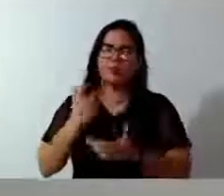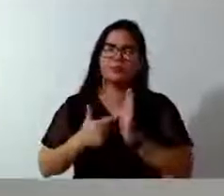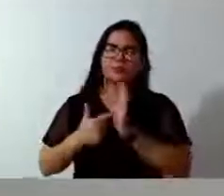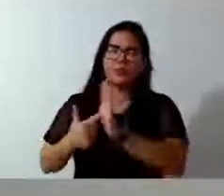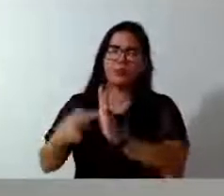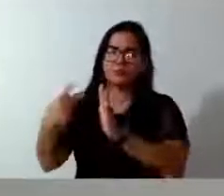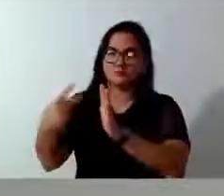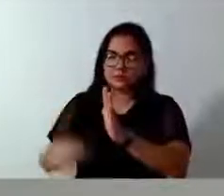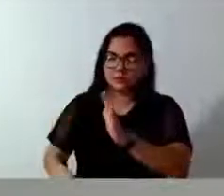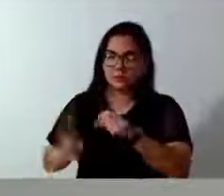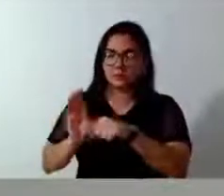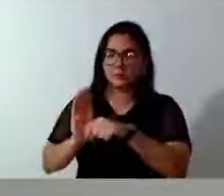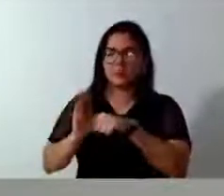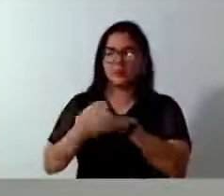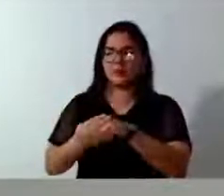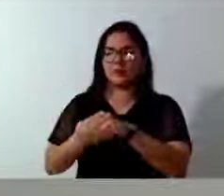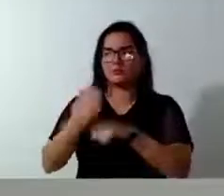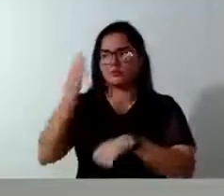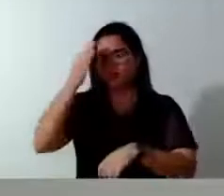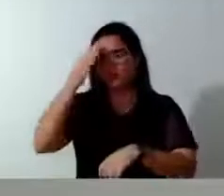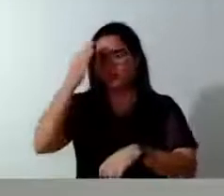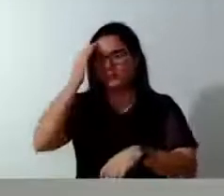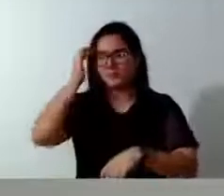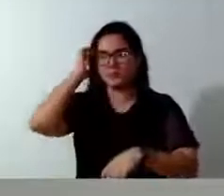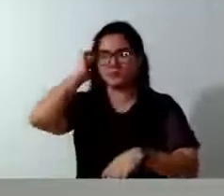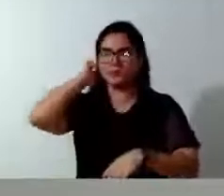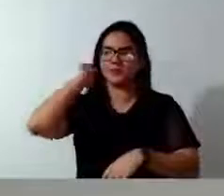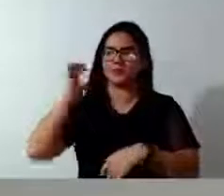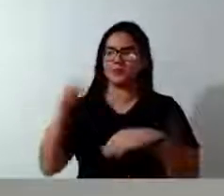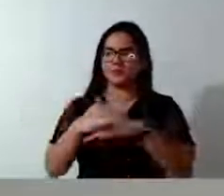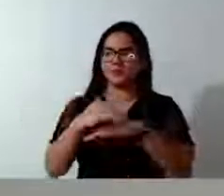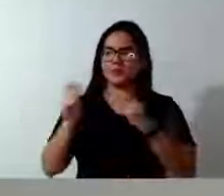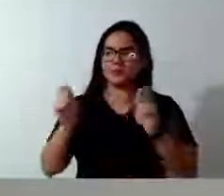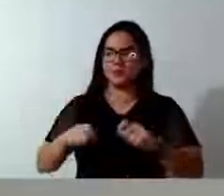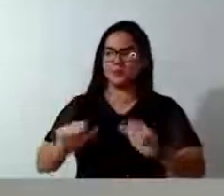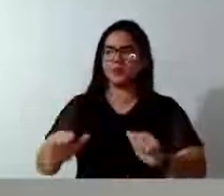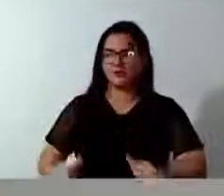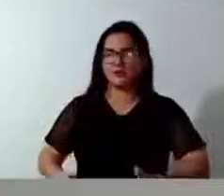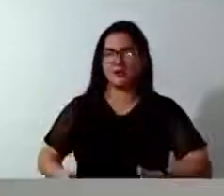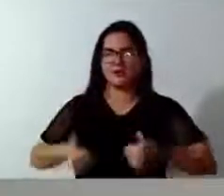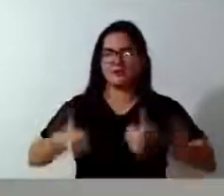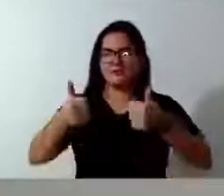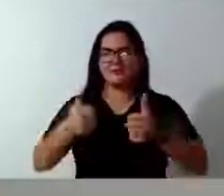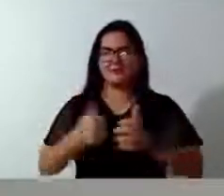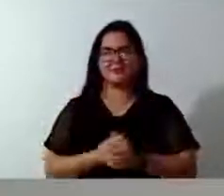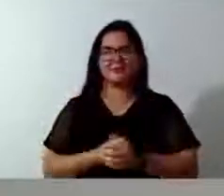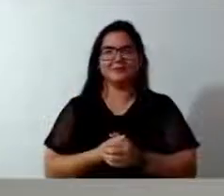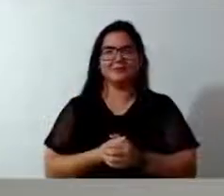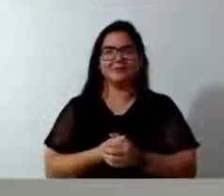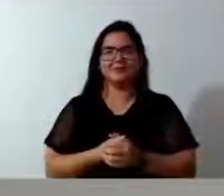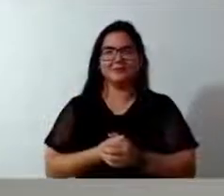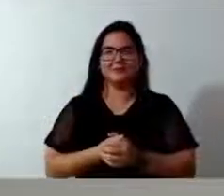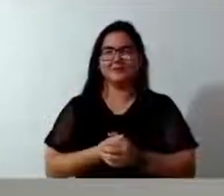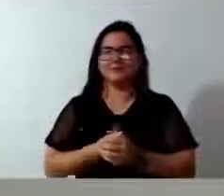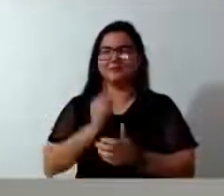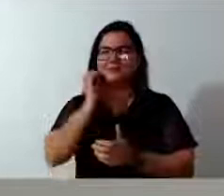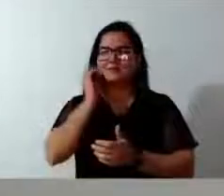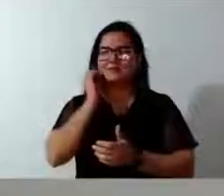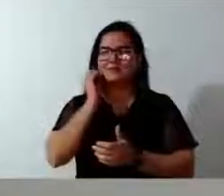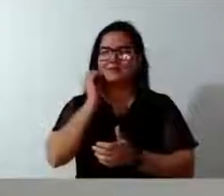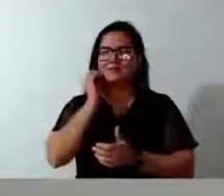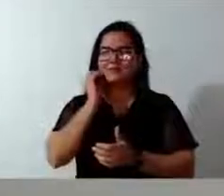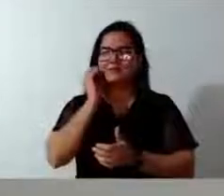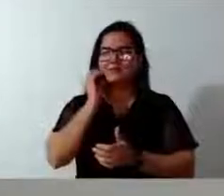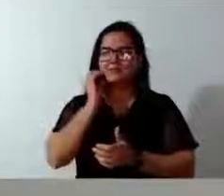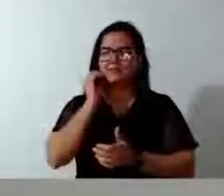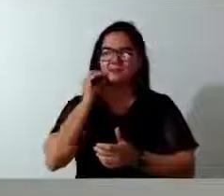bairro, a gente sabe que a nossa cidade poderia estar muito melhor. Parabéns pela atitude que o senhor teve. O senhor é sempre muito bem-vindo